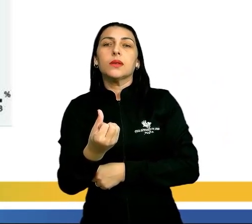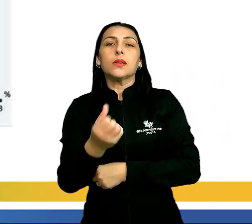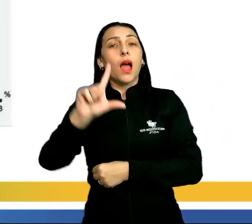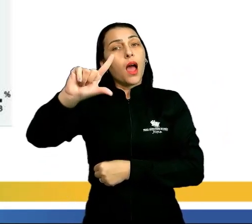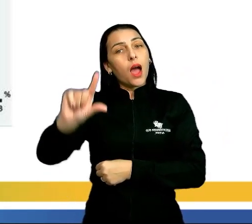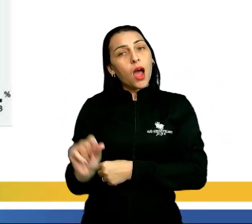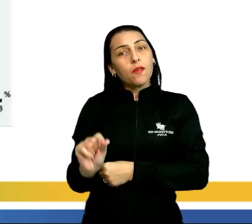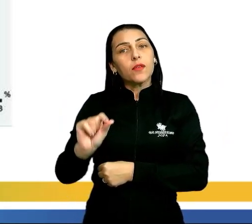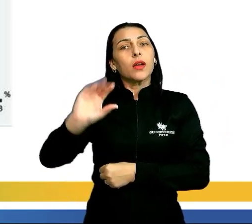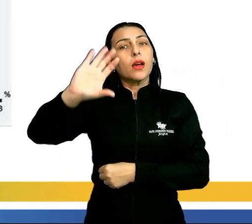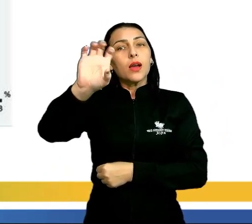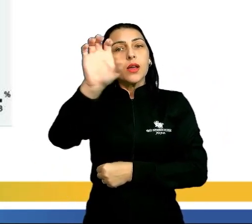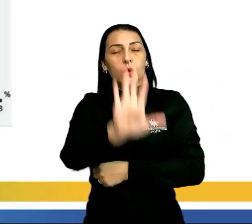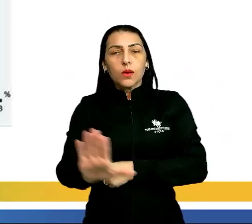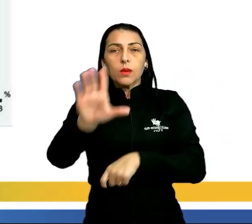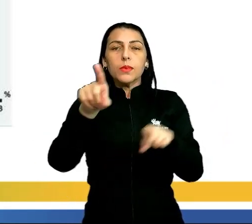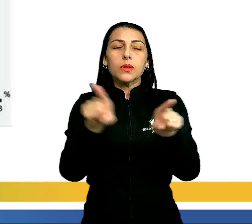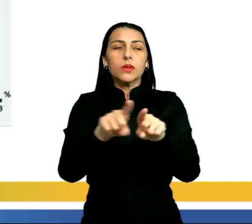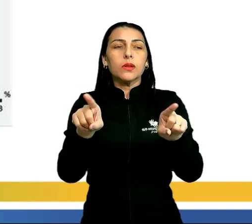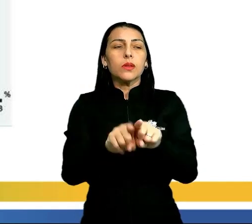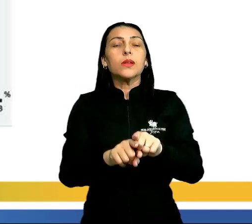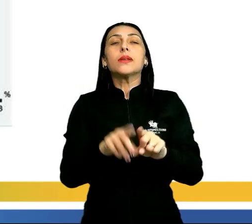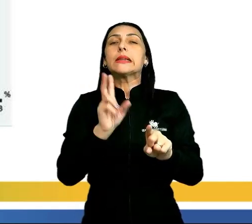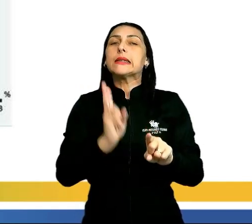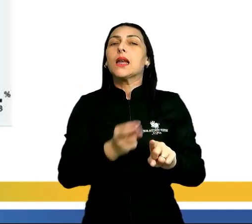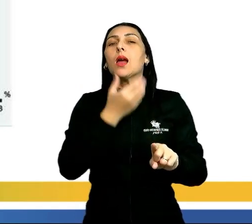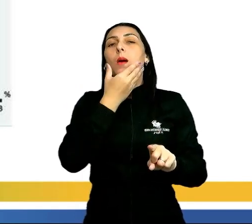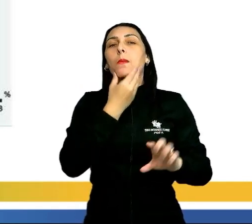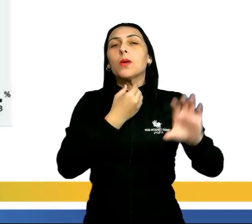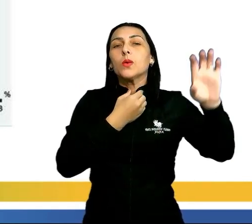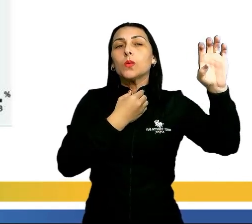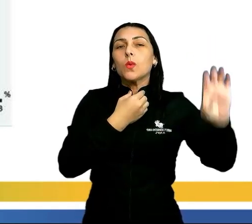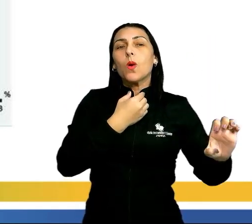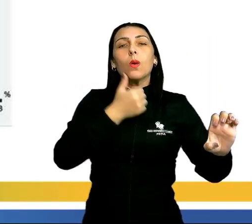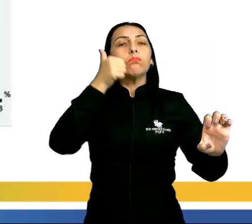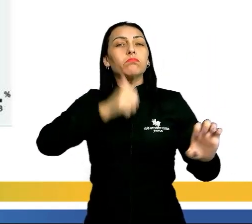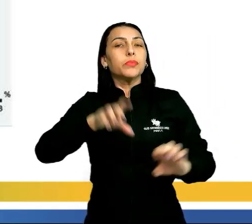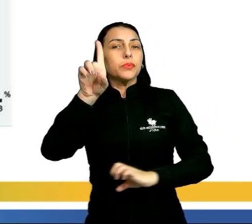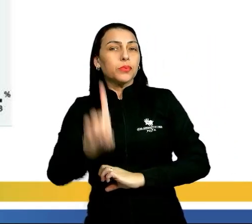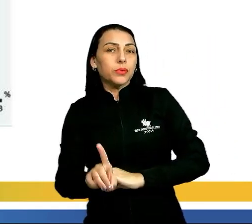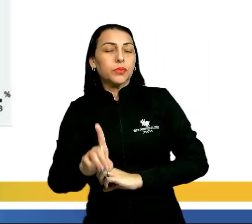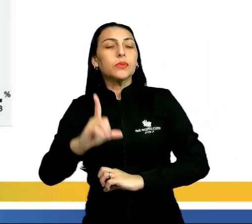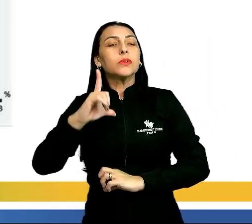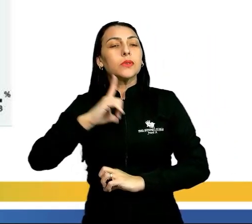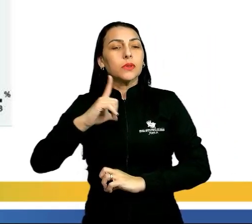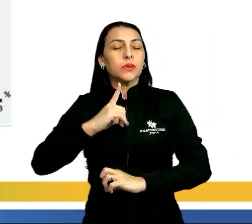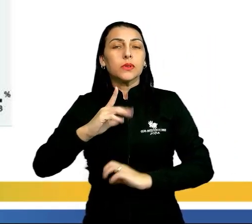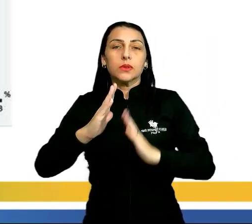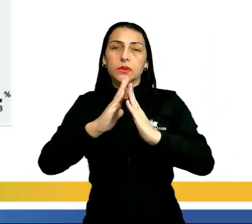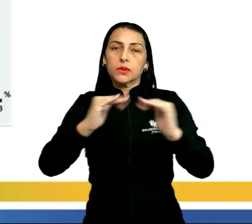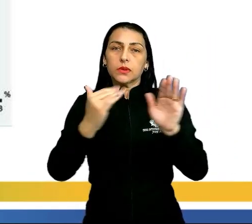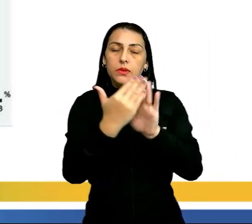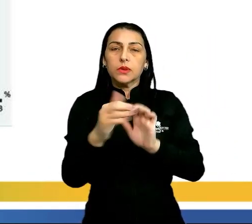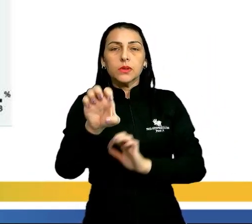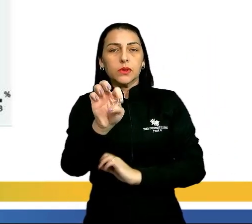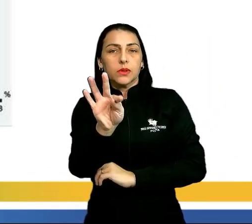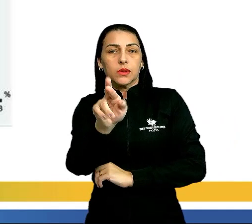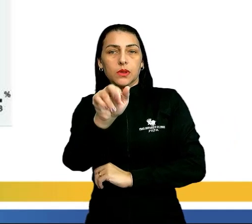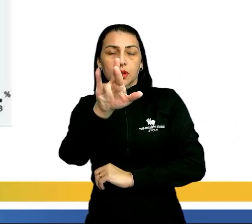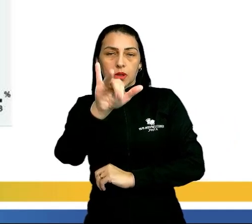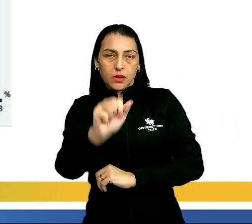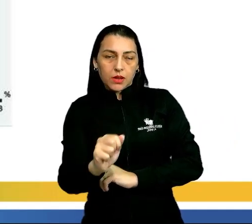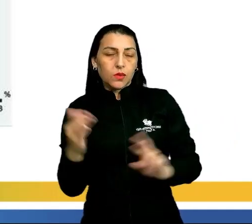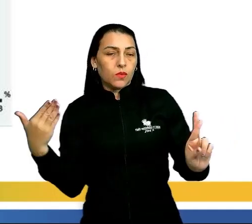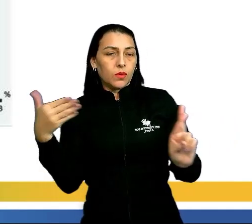2006. Como eu disse, de um lado os homens, do outro lado as mulheres. Aqui as pirâmides etárias, elas